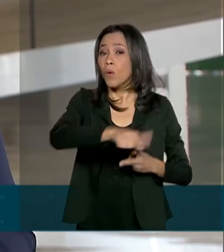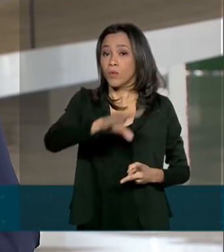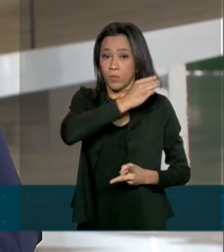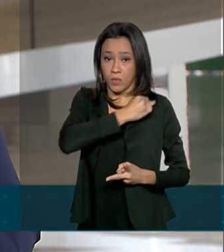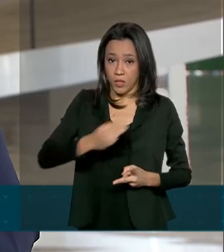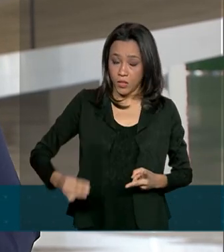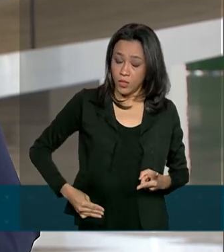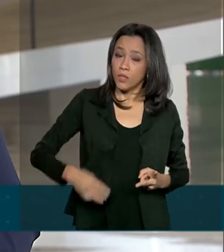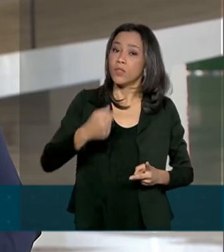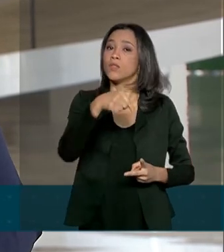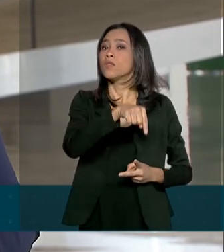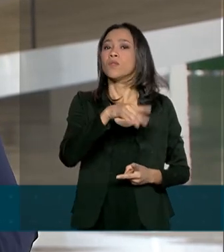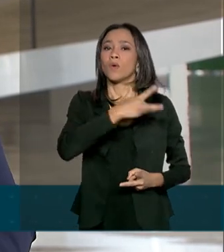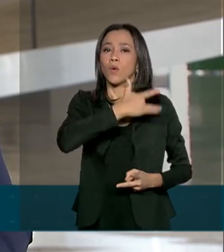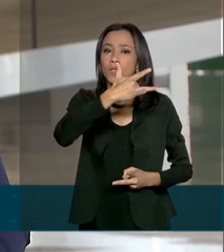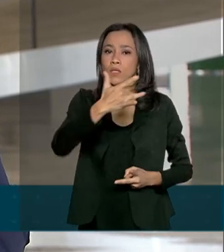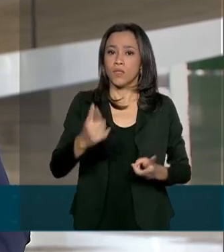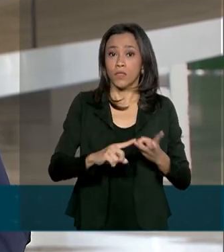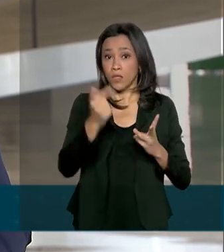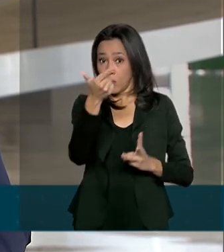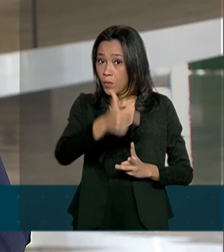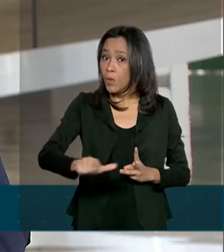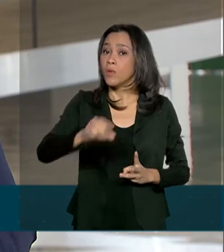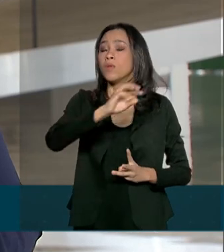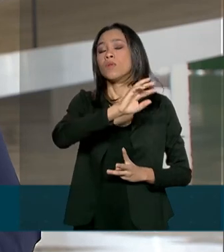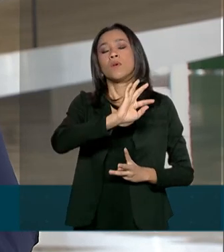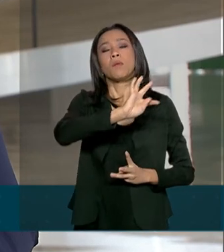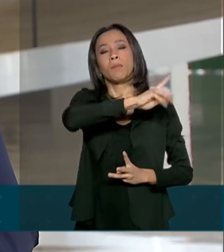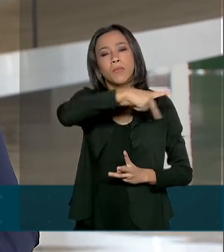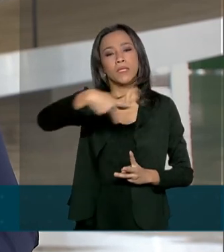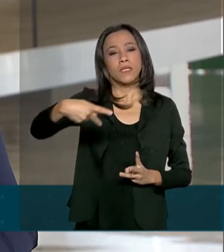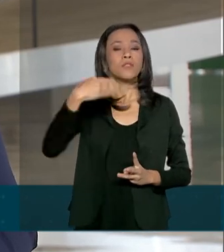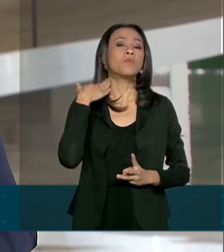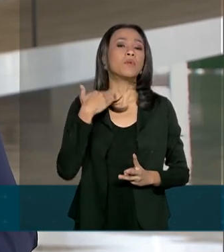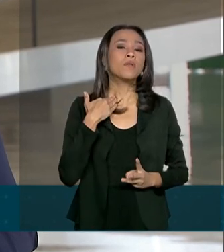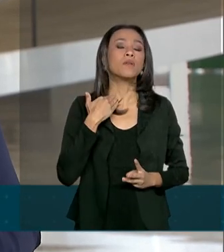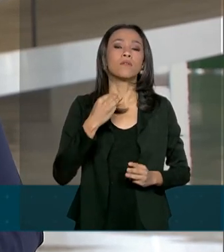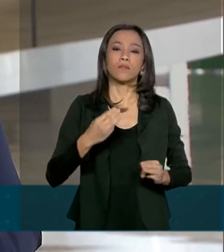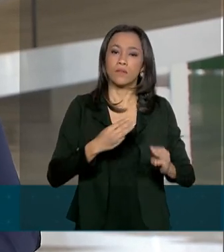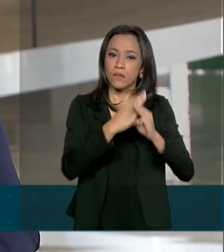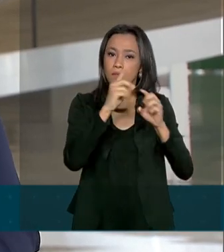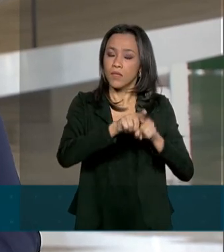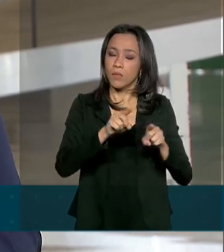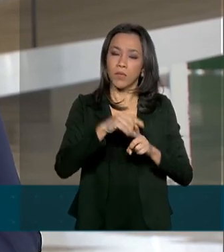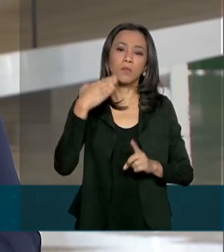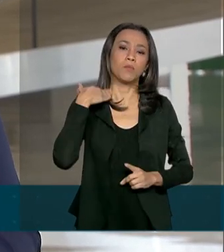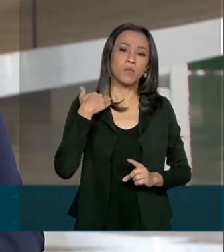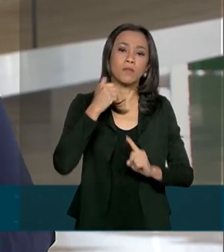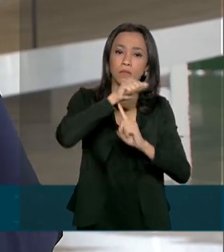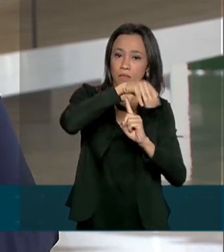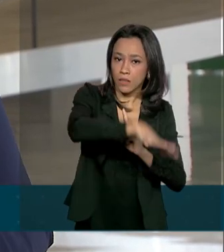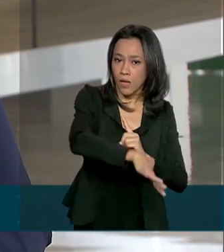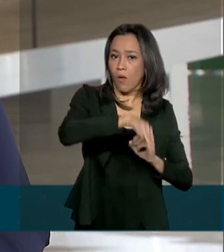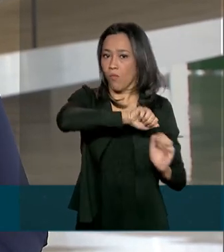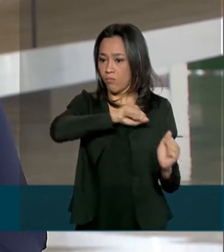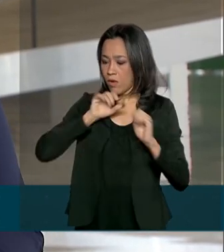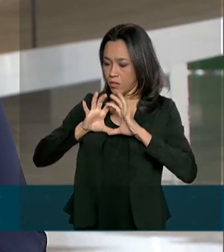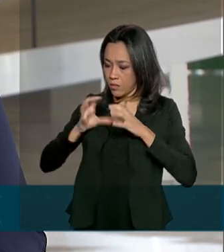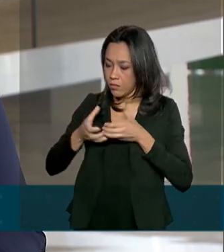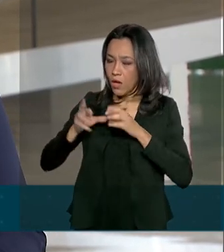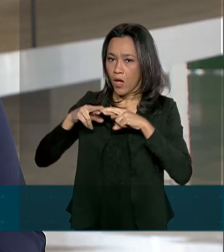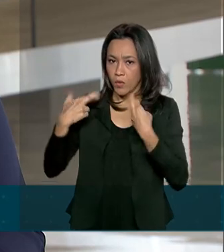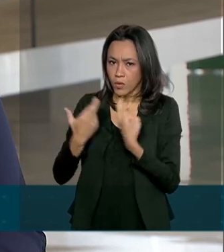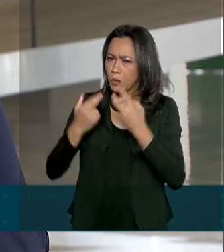Lorenzoni, e os presidentes da Caixa Econômica Federal, Pedro Guimarães, e o presidente do Banco Central, Roberto Campos Neto. E na pauta